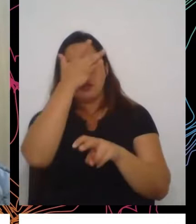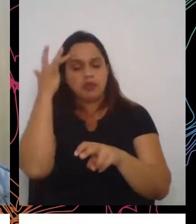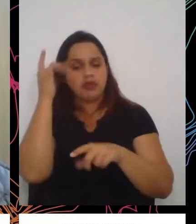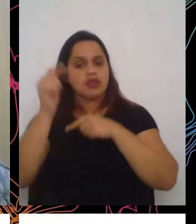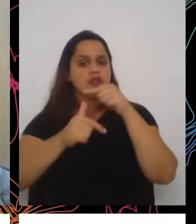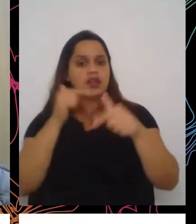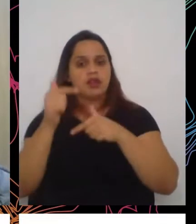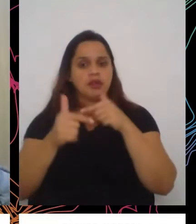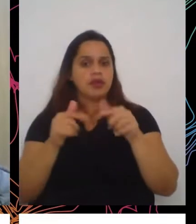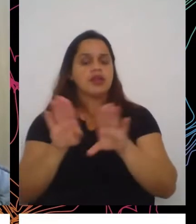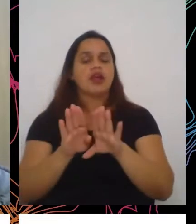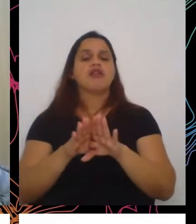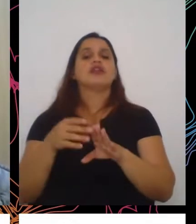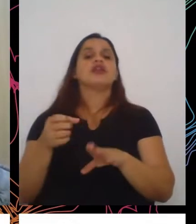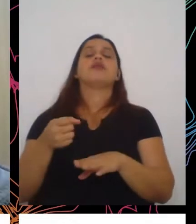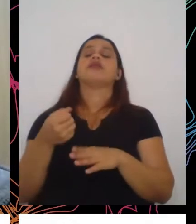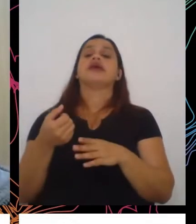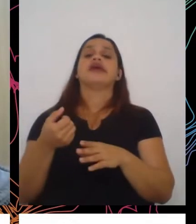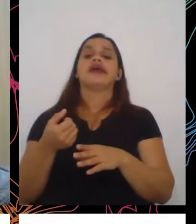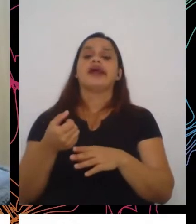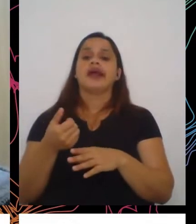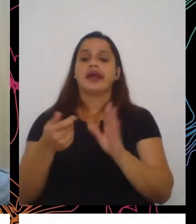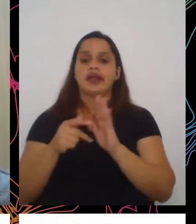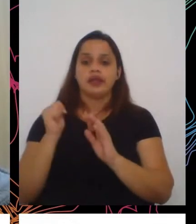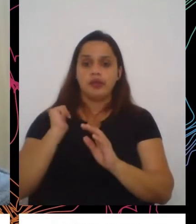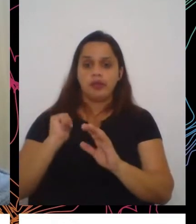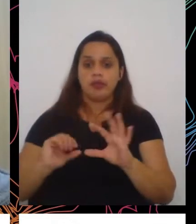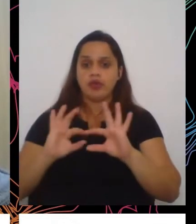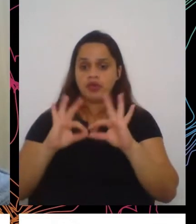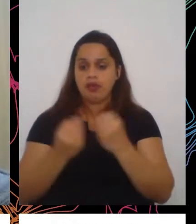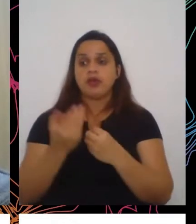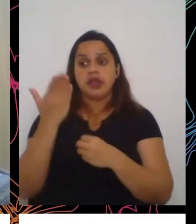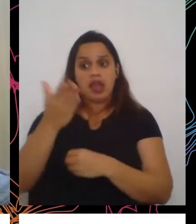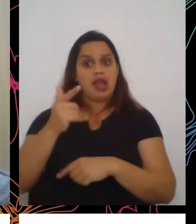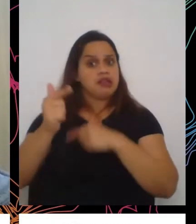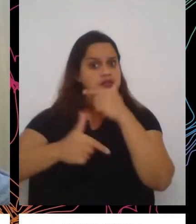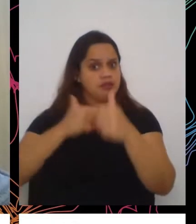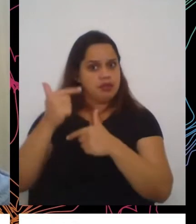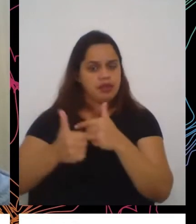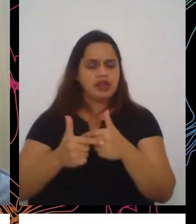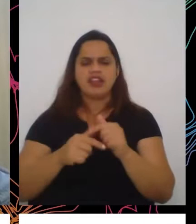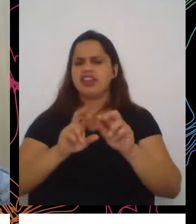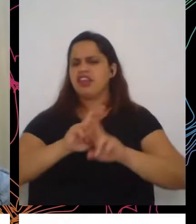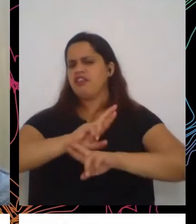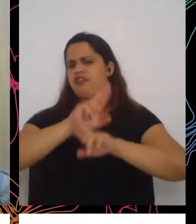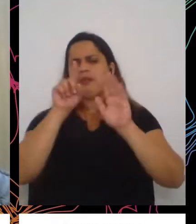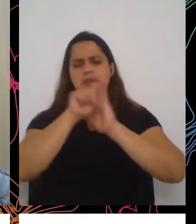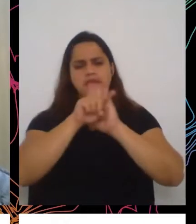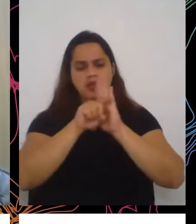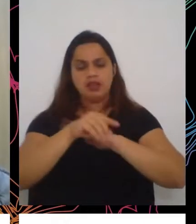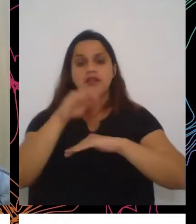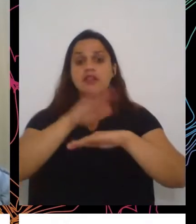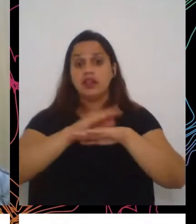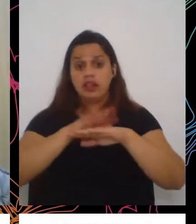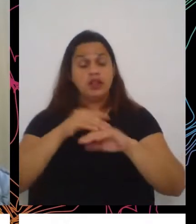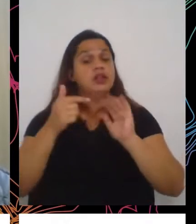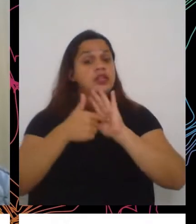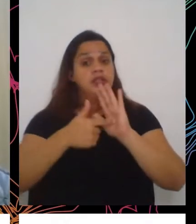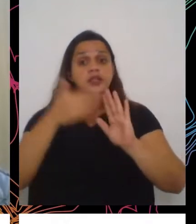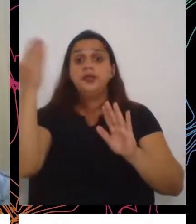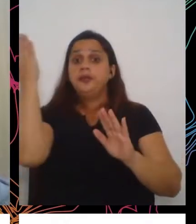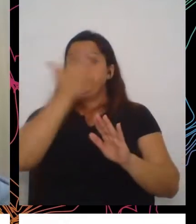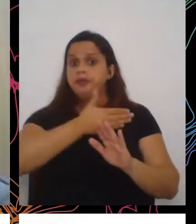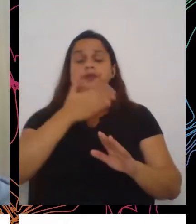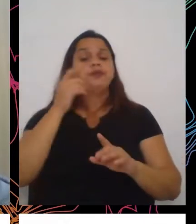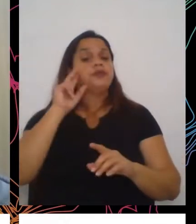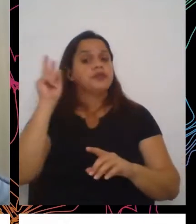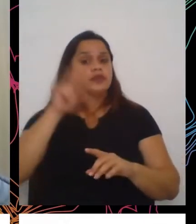o quanto elas trabalhavam. E várias pesquisas, inclusive, foram feitas na época que comprovavam o quanto as famílias